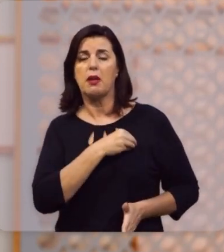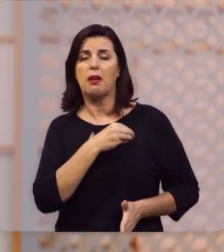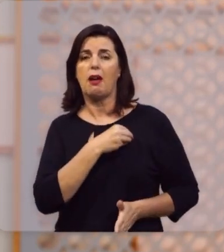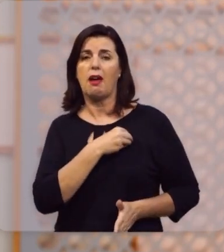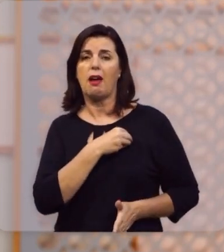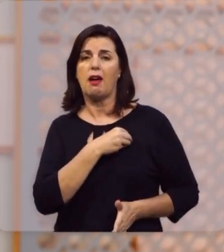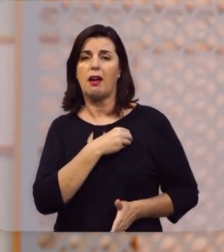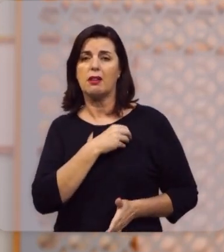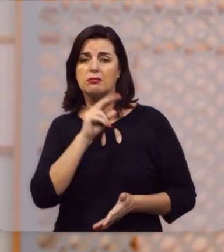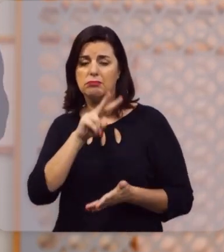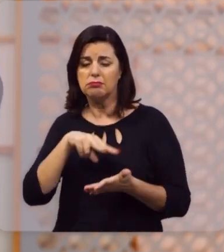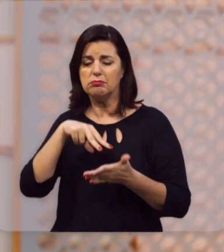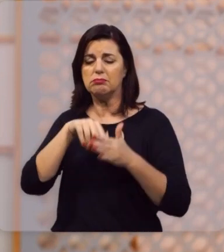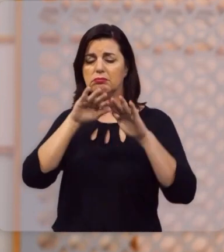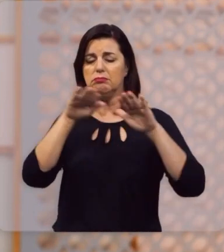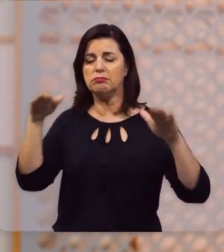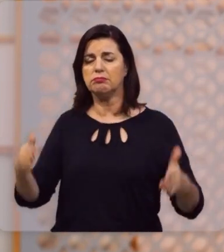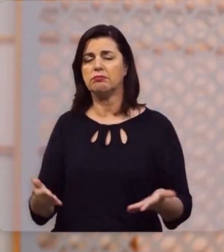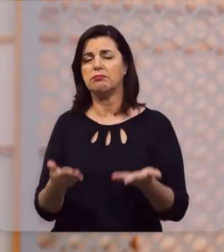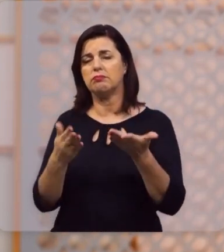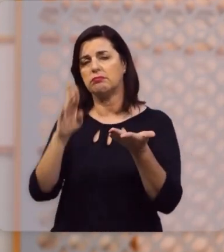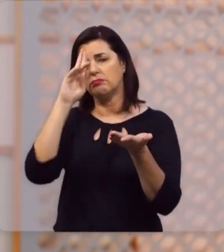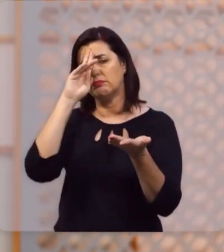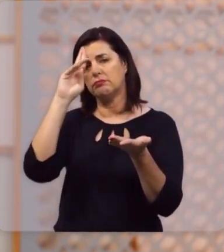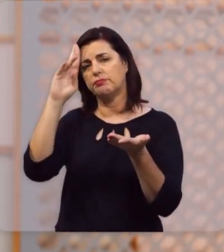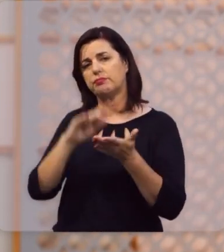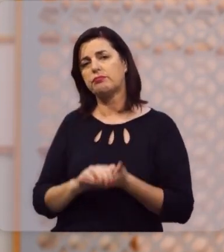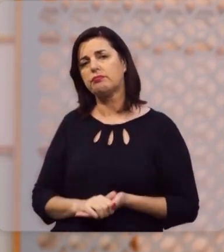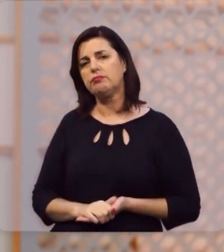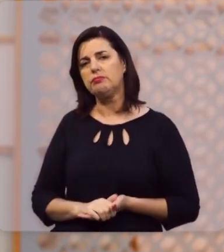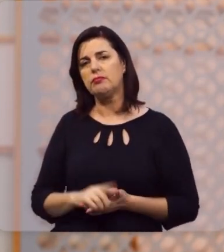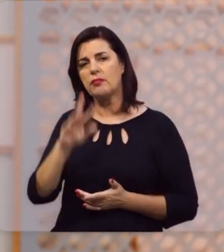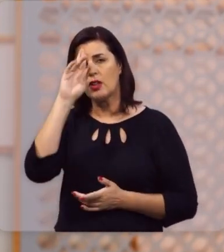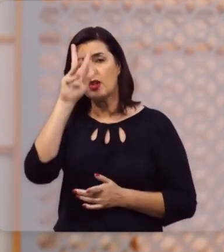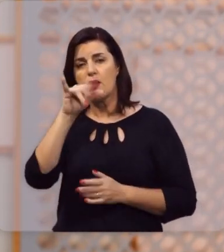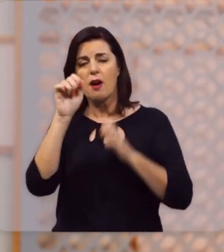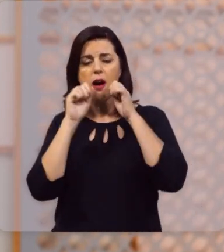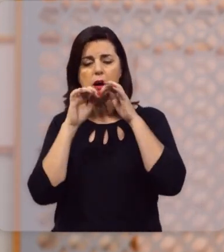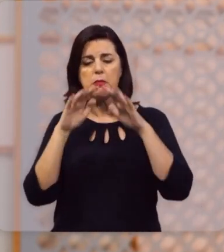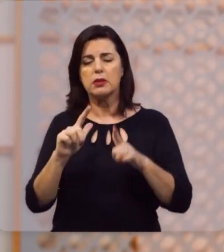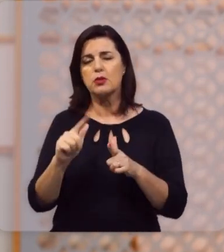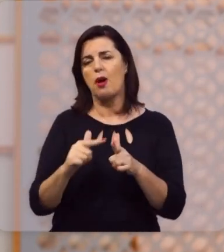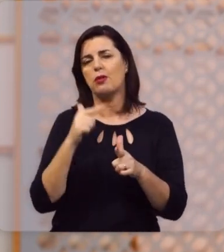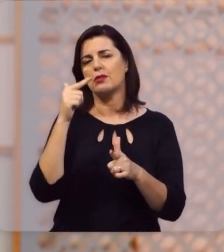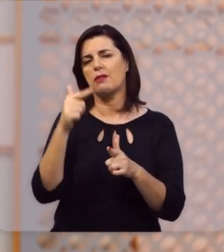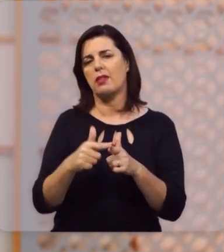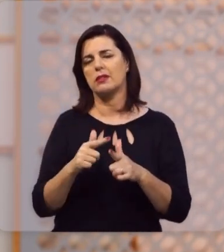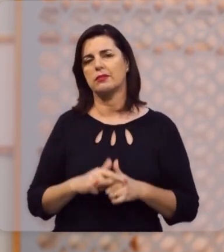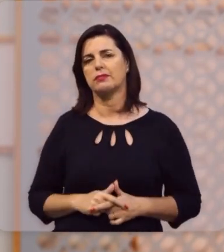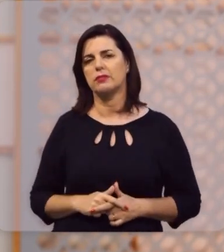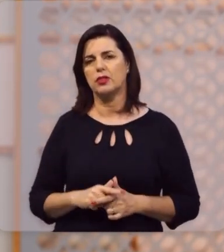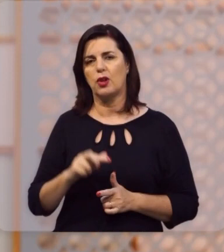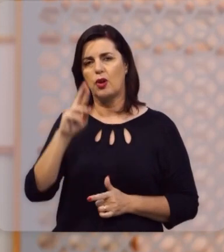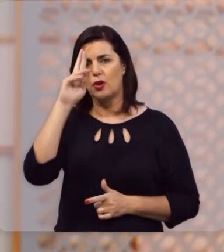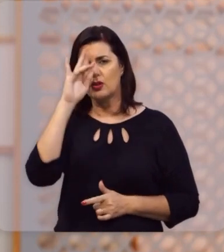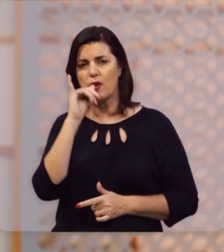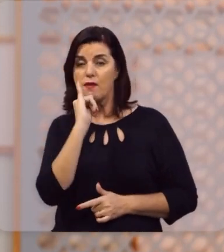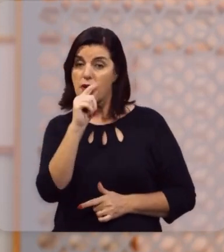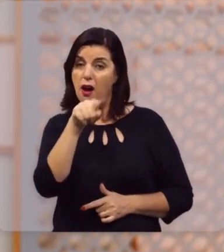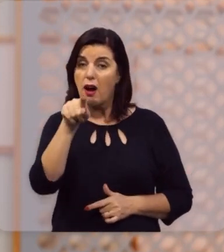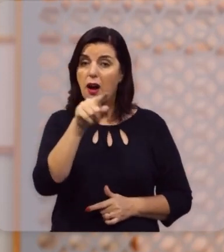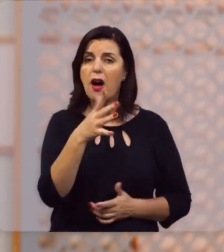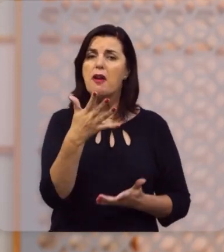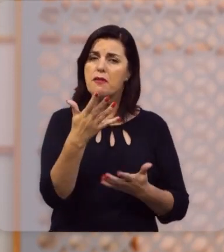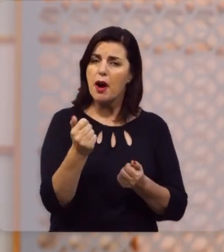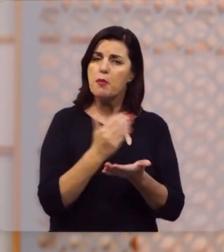abandone o pecado, levante ali um altar ao Senhor, e o Senhor há de abençoar você, outra vez, o Senhor há de